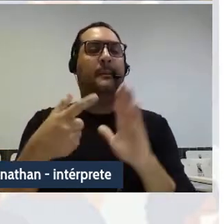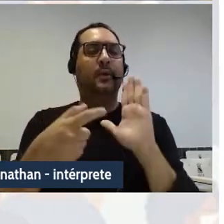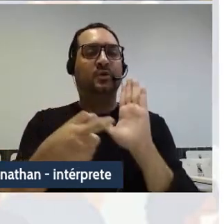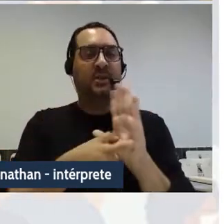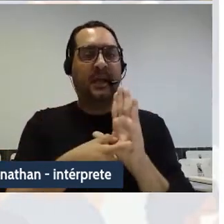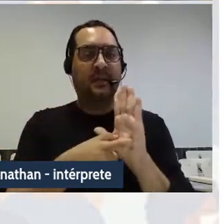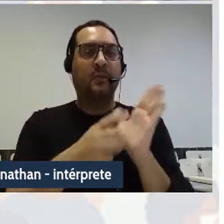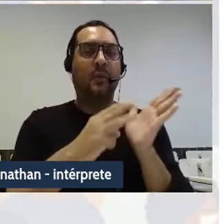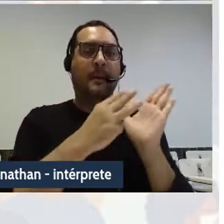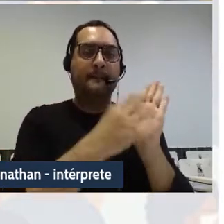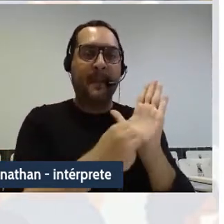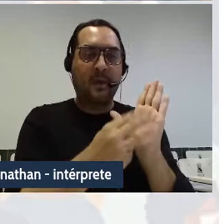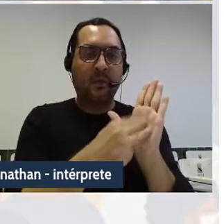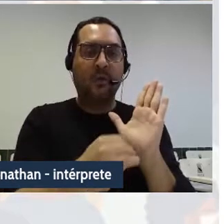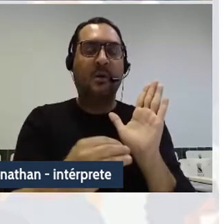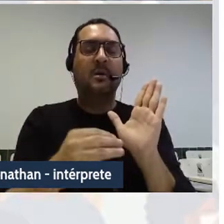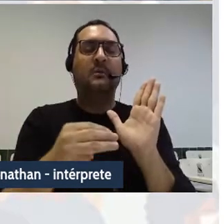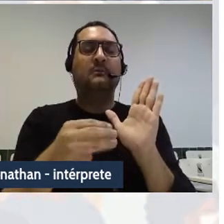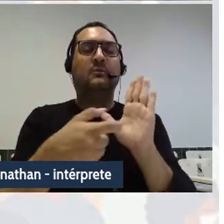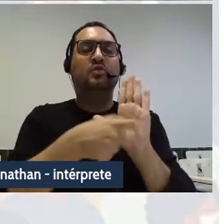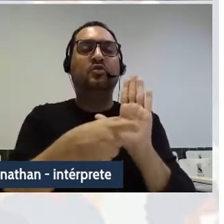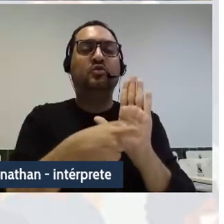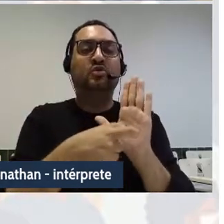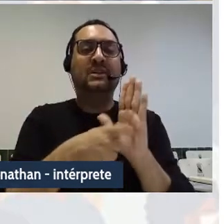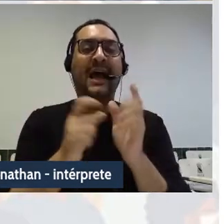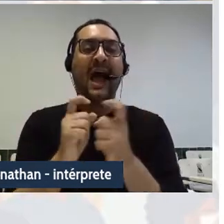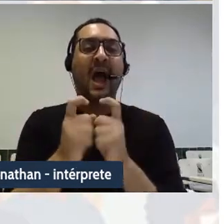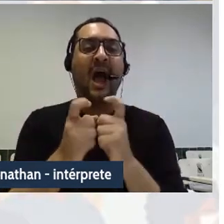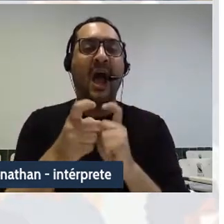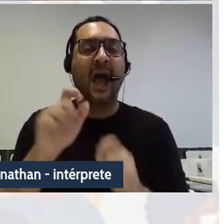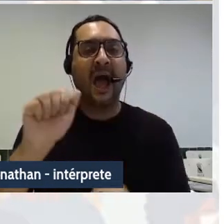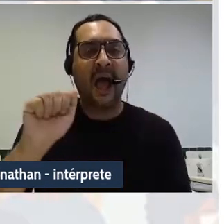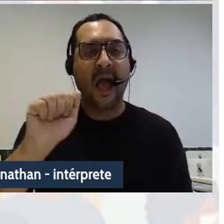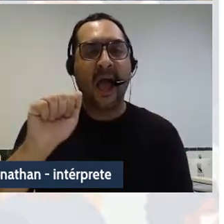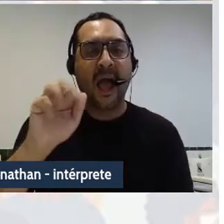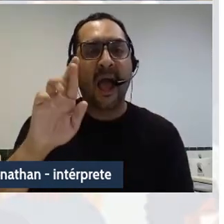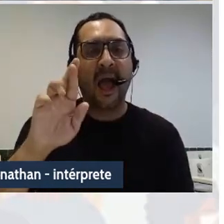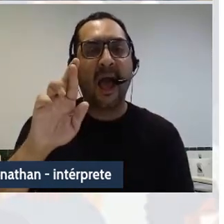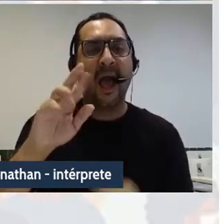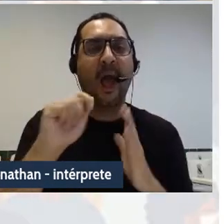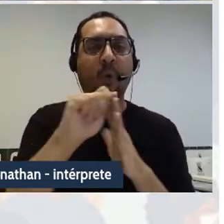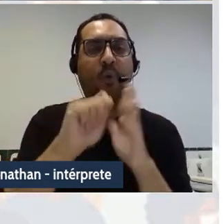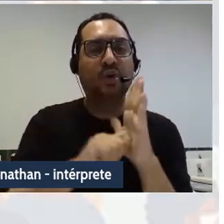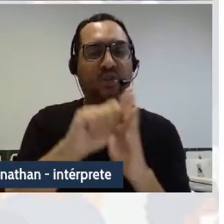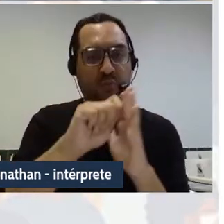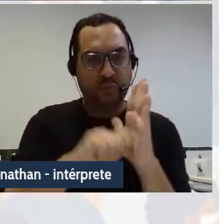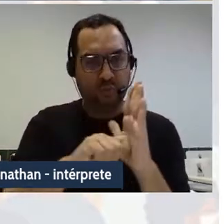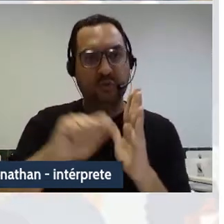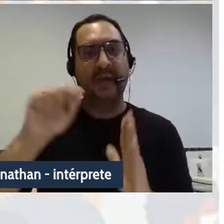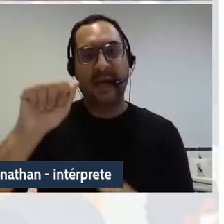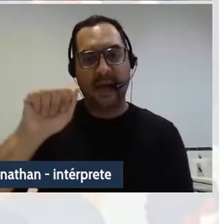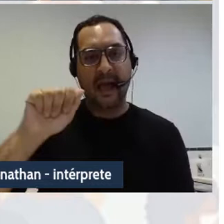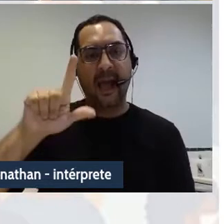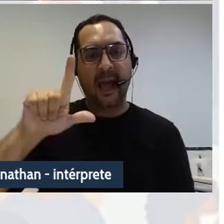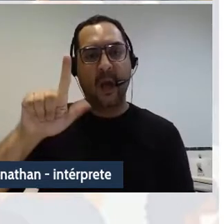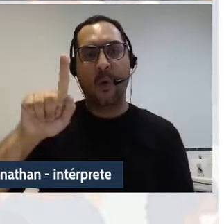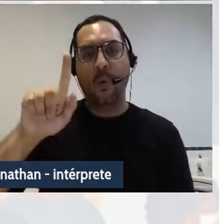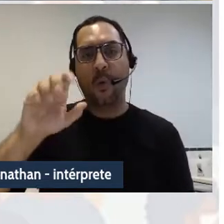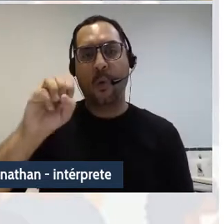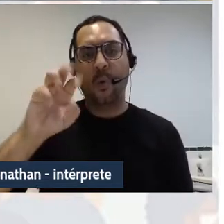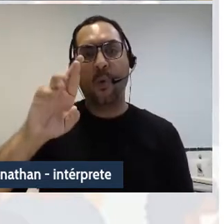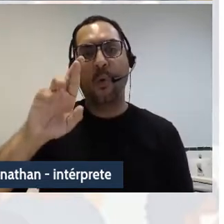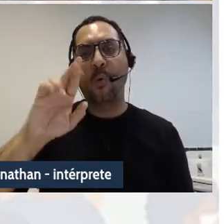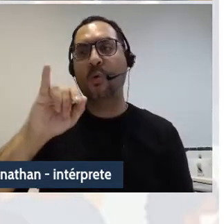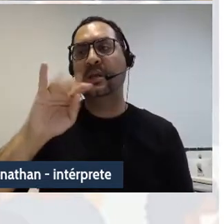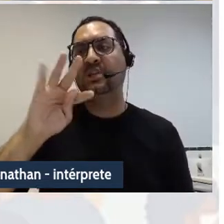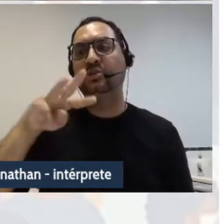softwares e algoritmos que não se estruturem, não só estruturem uma inteligência artificial próxima à organicidade nossa,